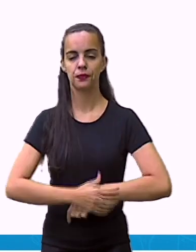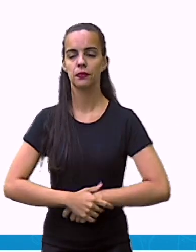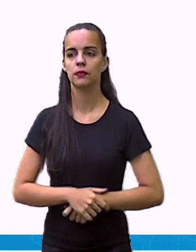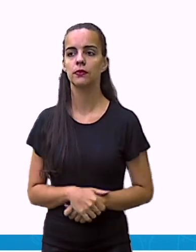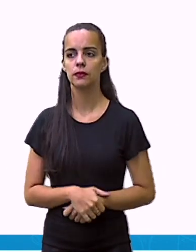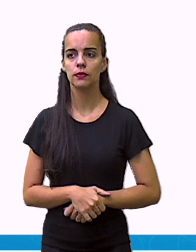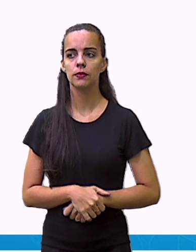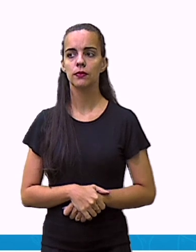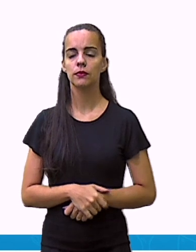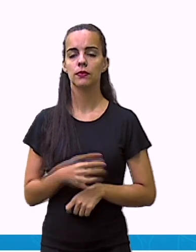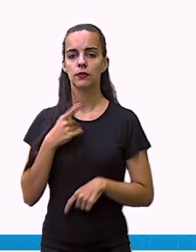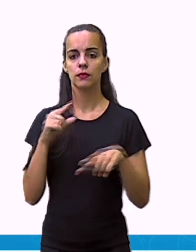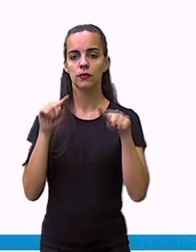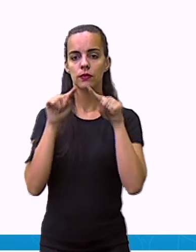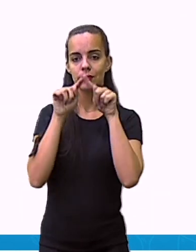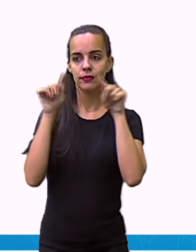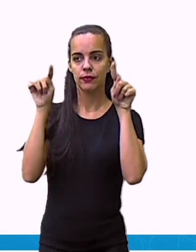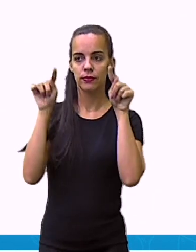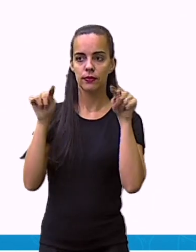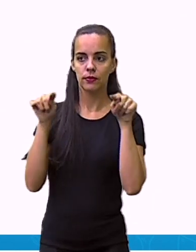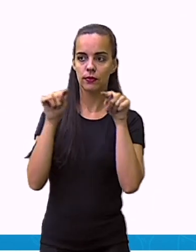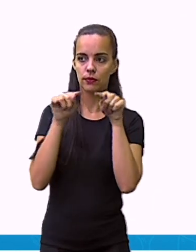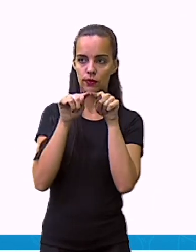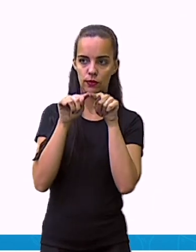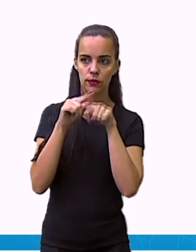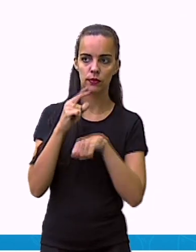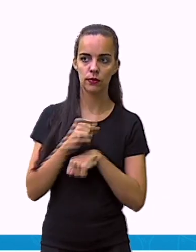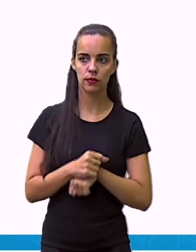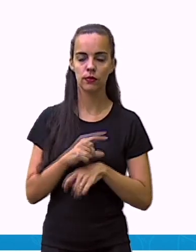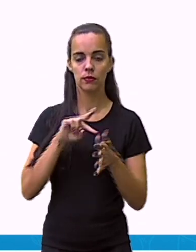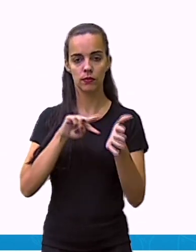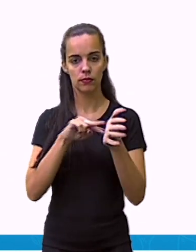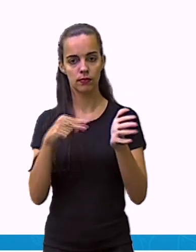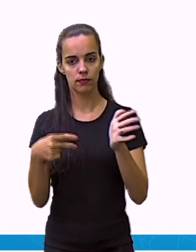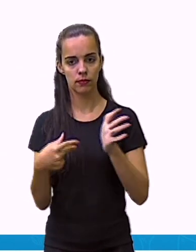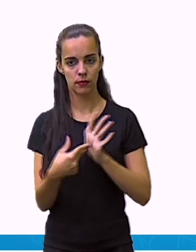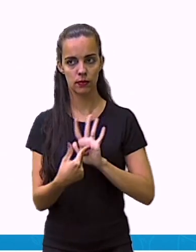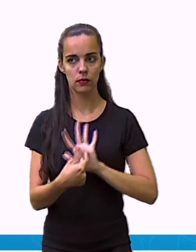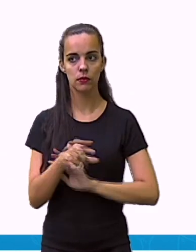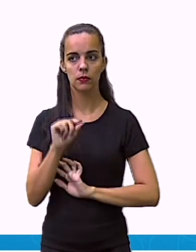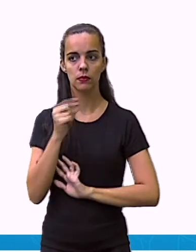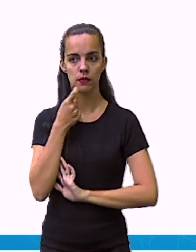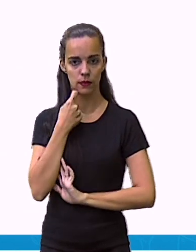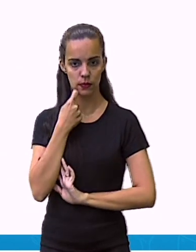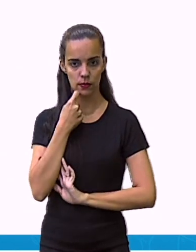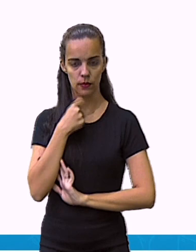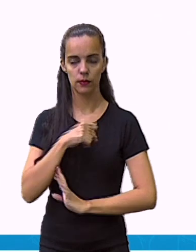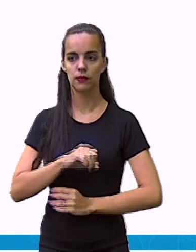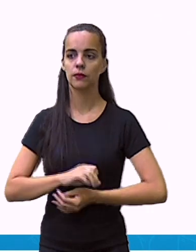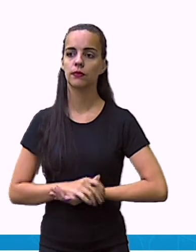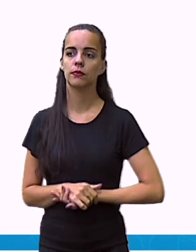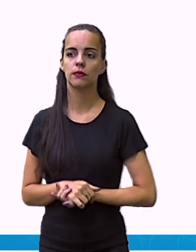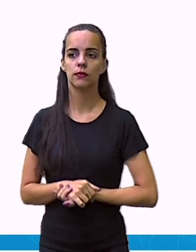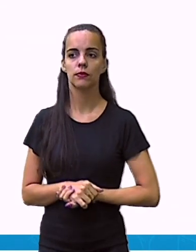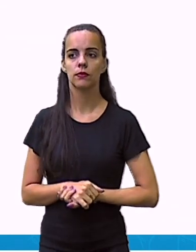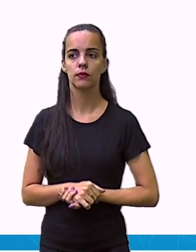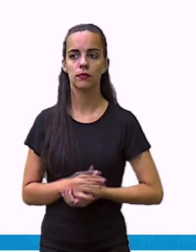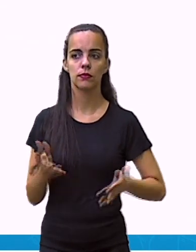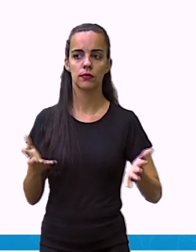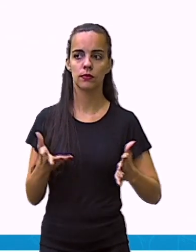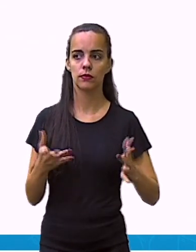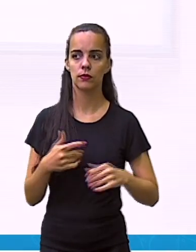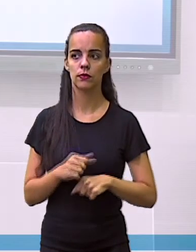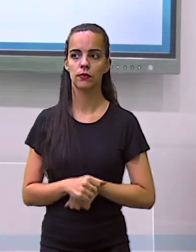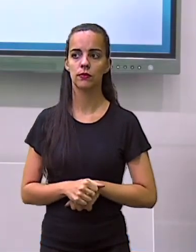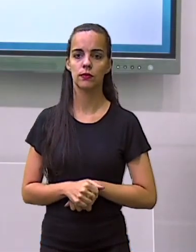E as pessoas que estão aqui no roxo, significa que tem peixe. Agora sim,